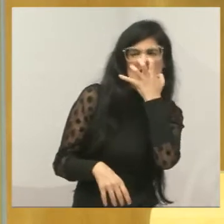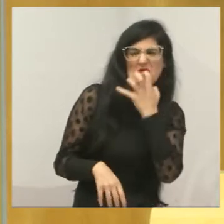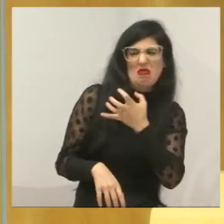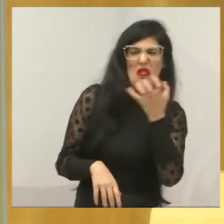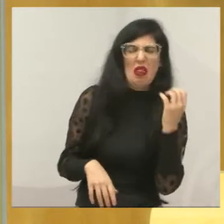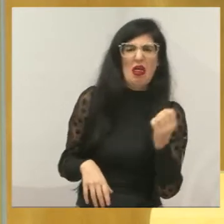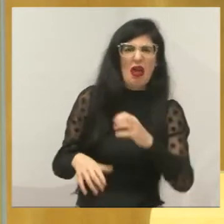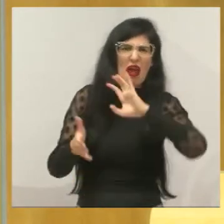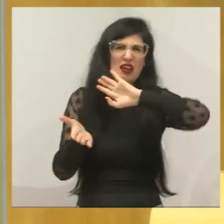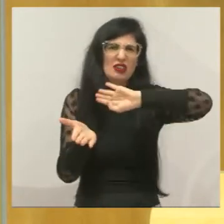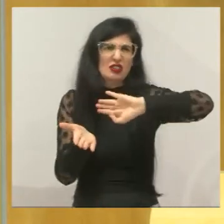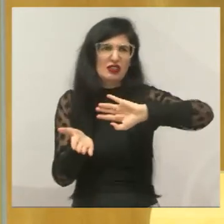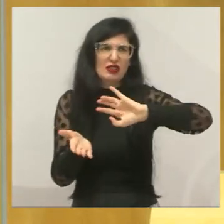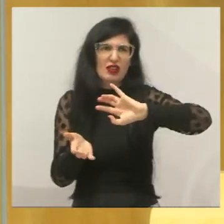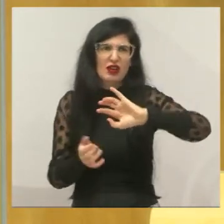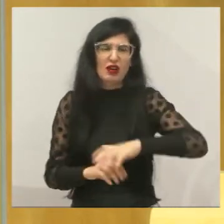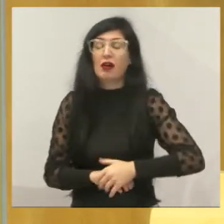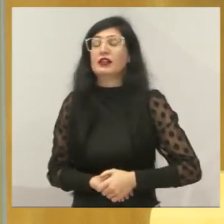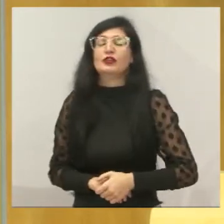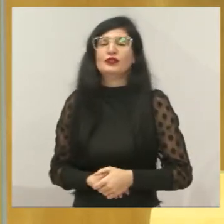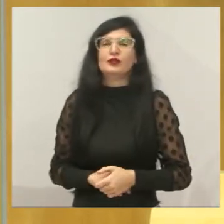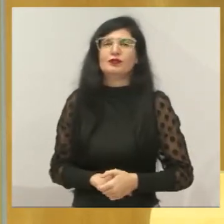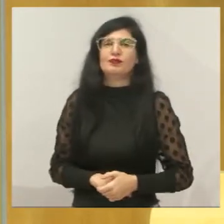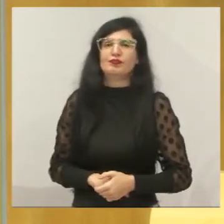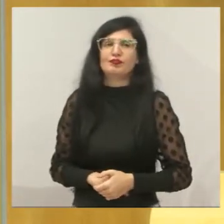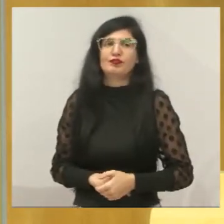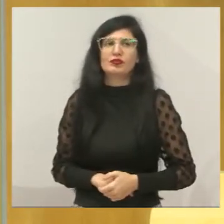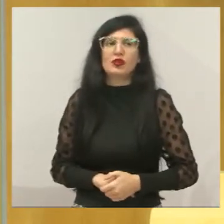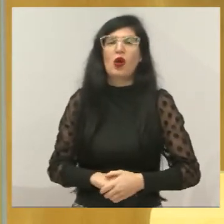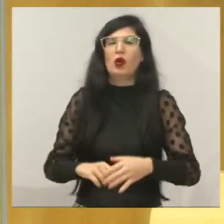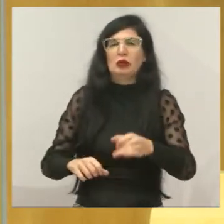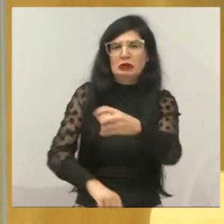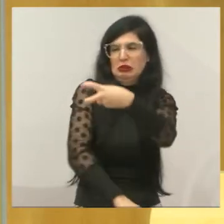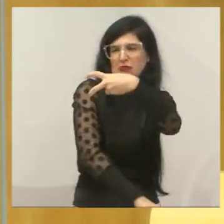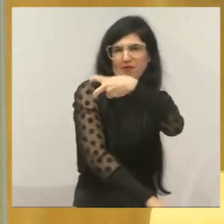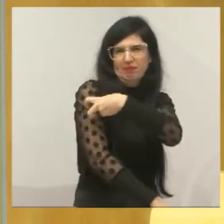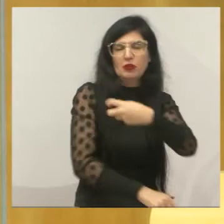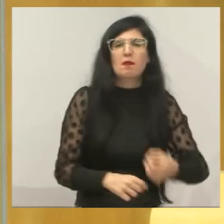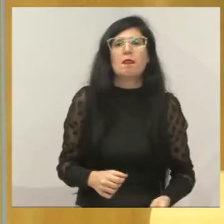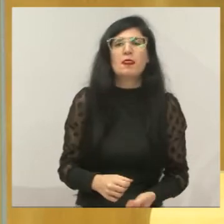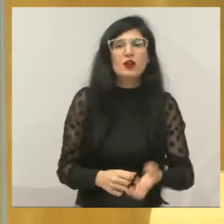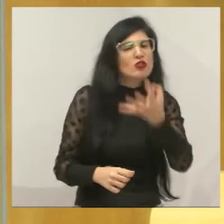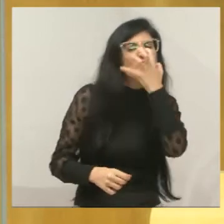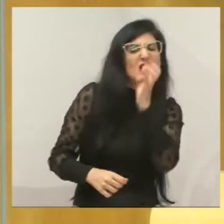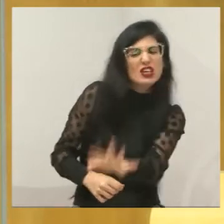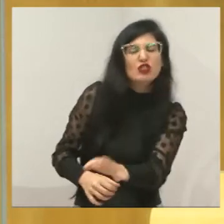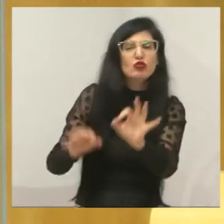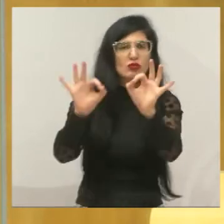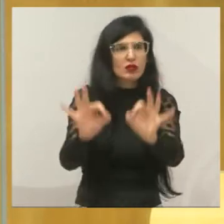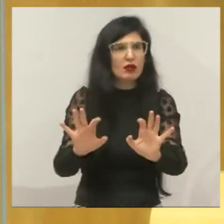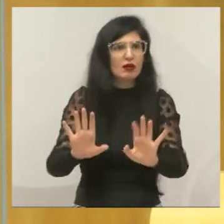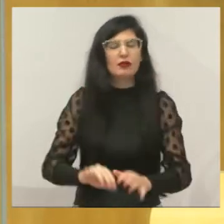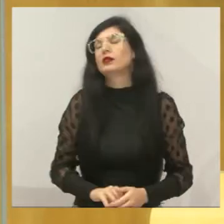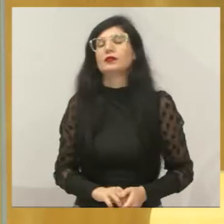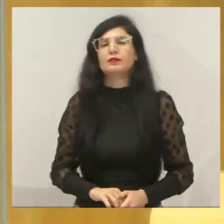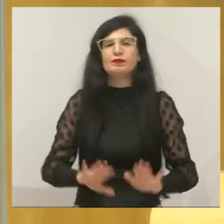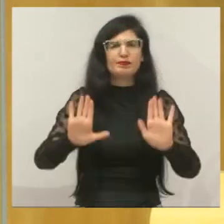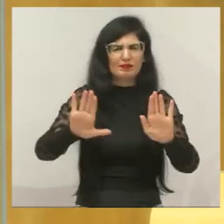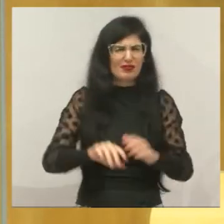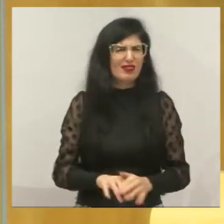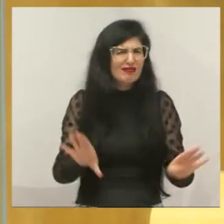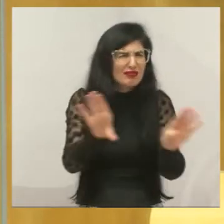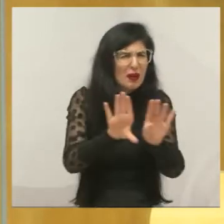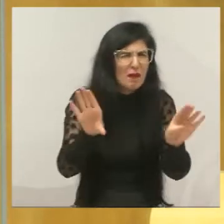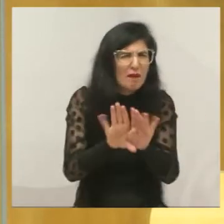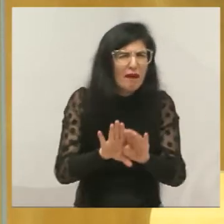pude ouvir a secretária do Meio Ambiente falando do aumento, porque é um aumento do horário, do leve, para